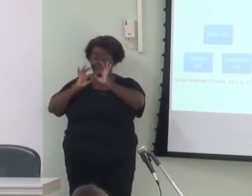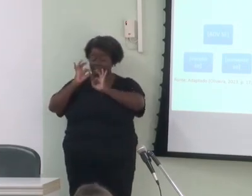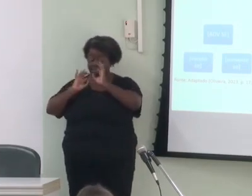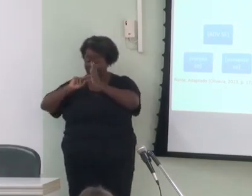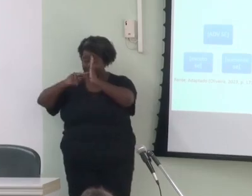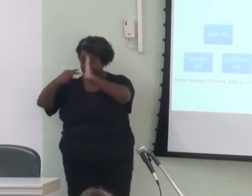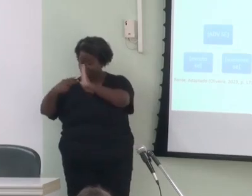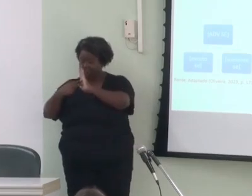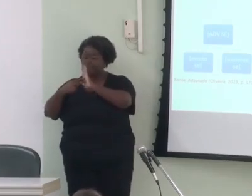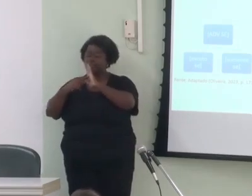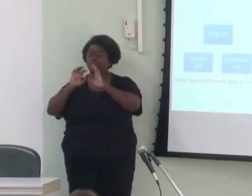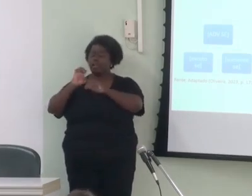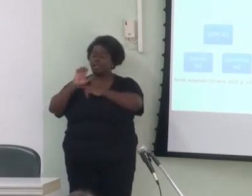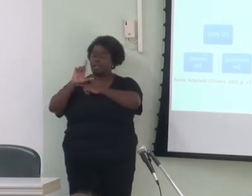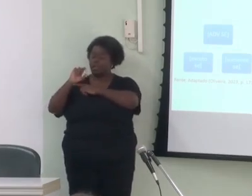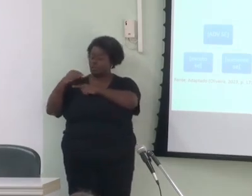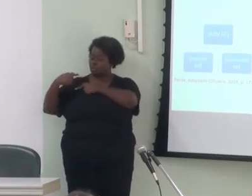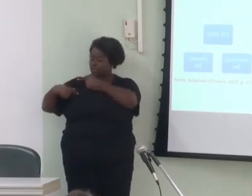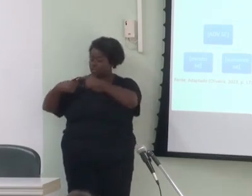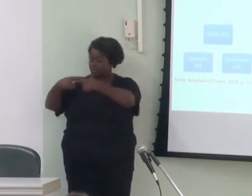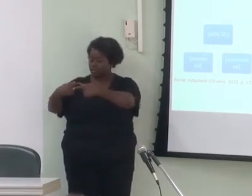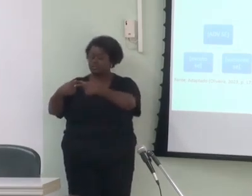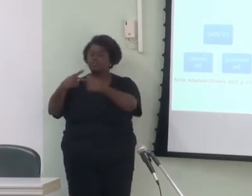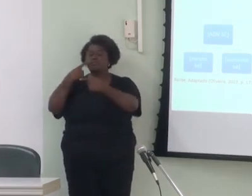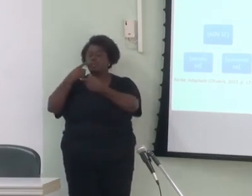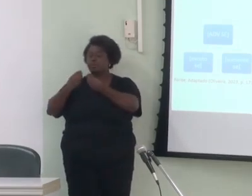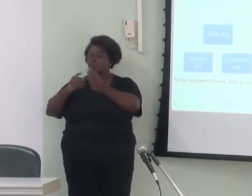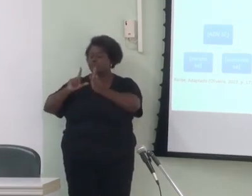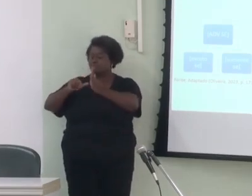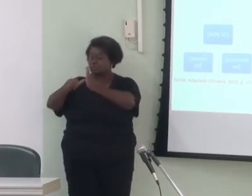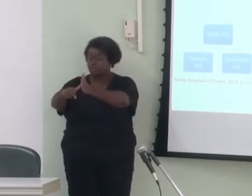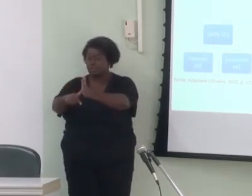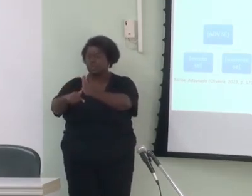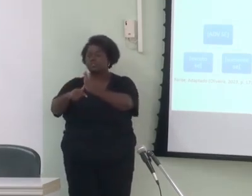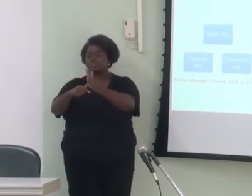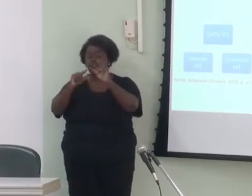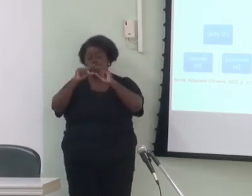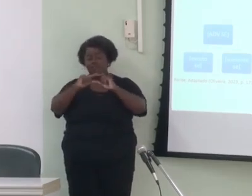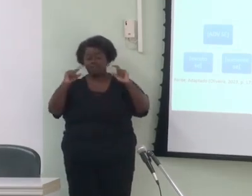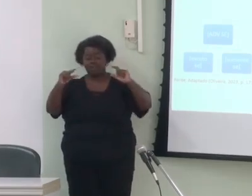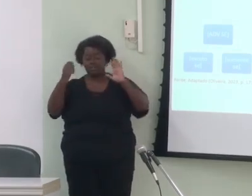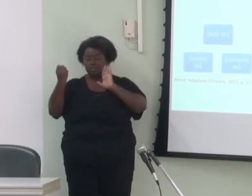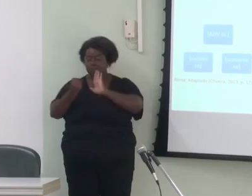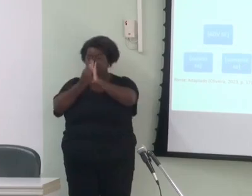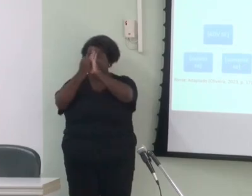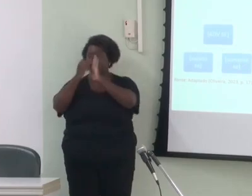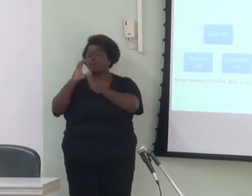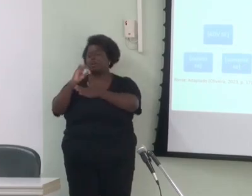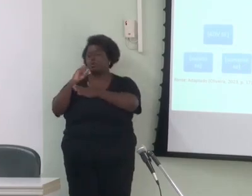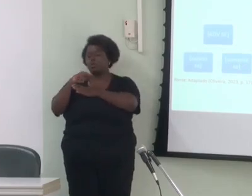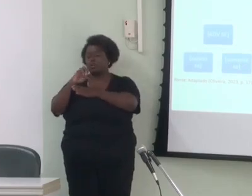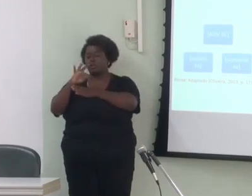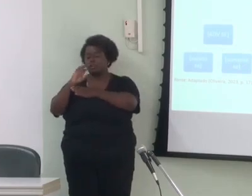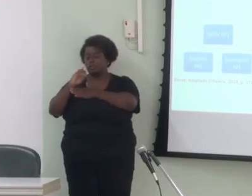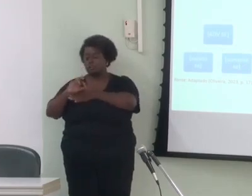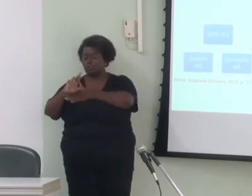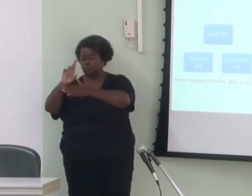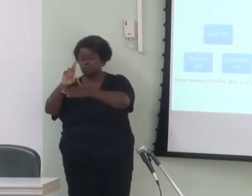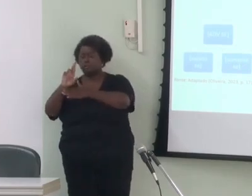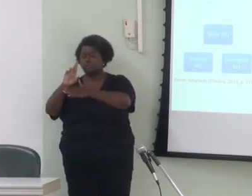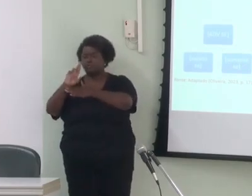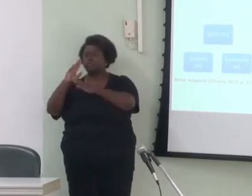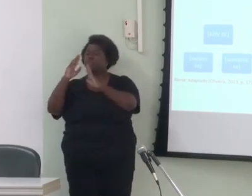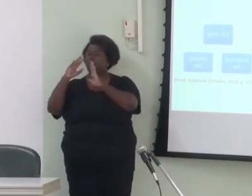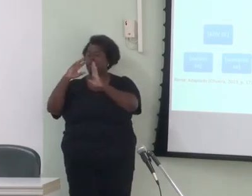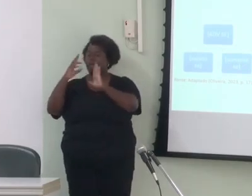herança especificam uma relação de sequencialidade tal que a oração marcada pelo conector abre um quadro cognitivo para a validação semântico